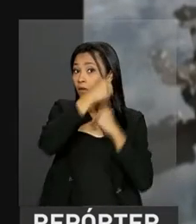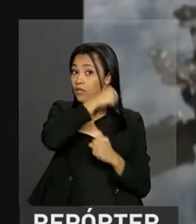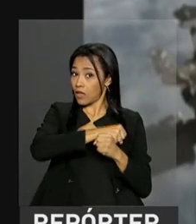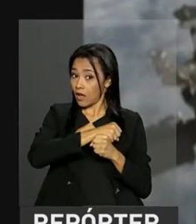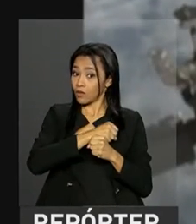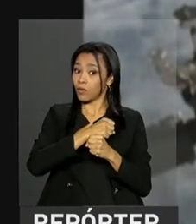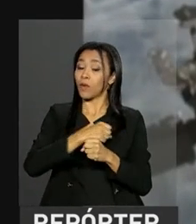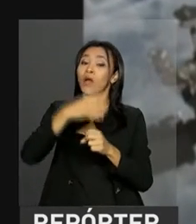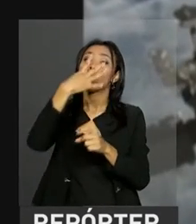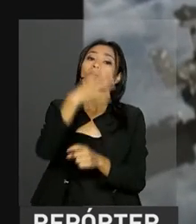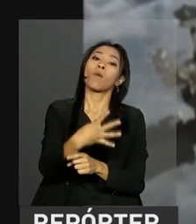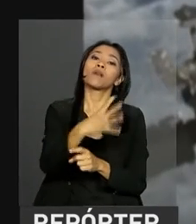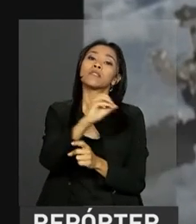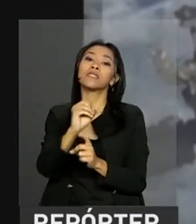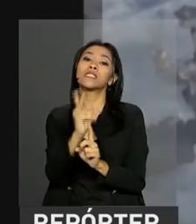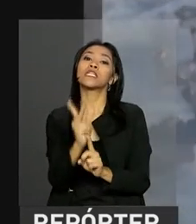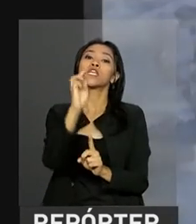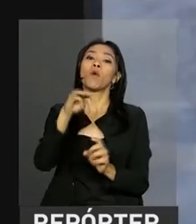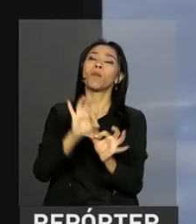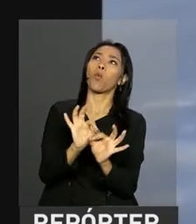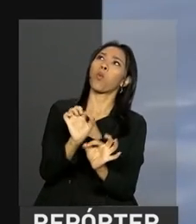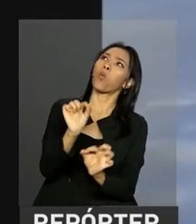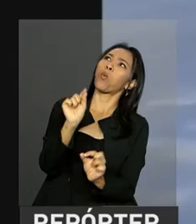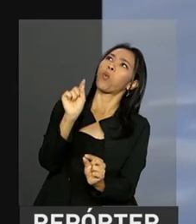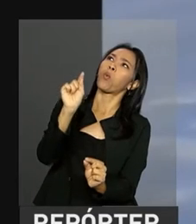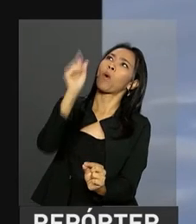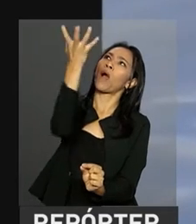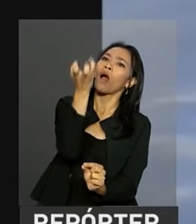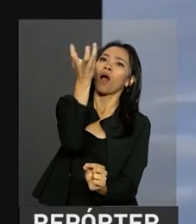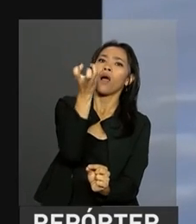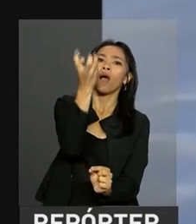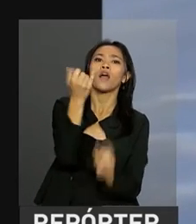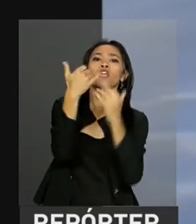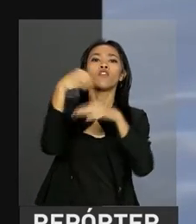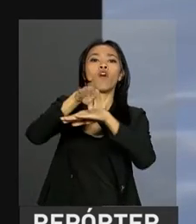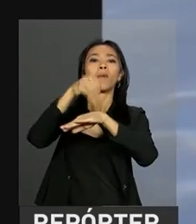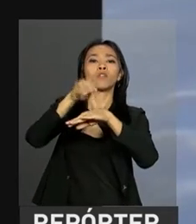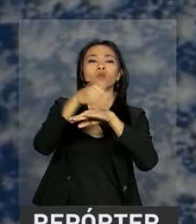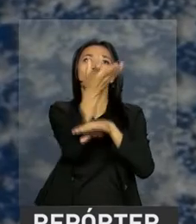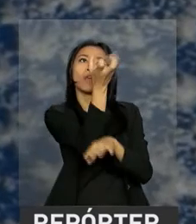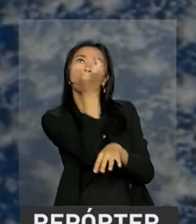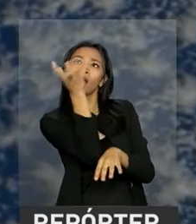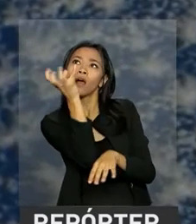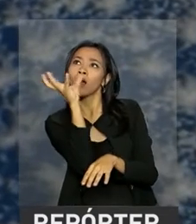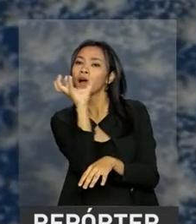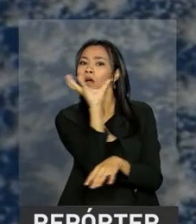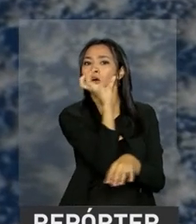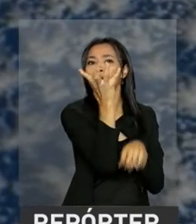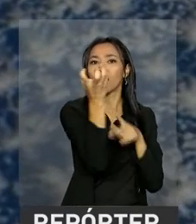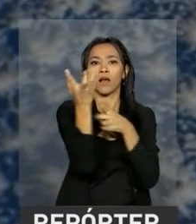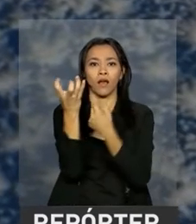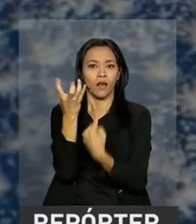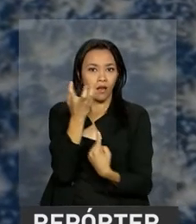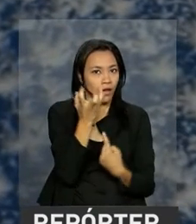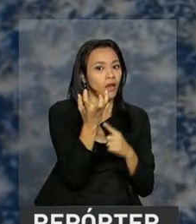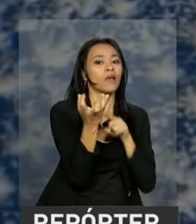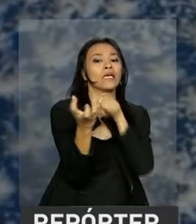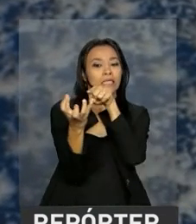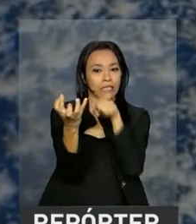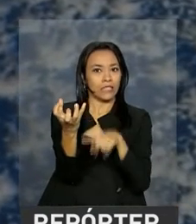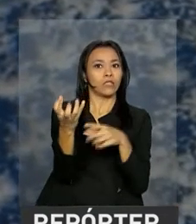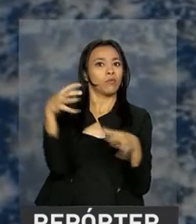400 quilômetros da Terra, o equipamento coleta informações sobre a formação de bolhas de plasma, fenômeno que pode interferir nas